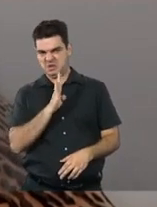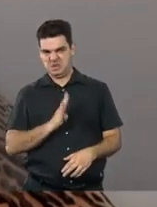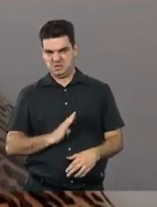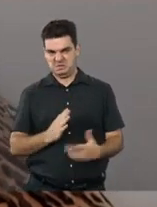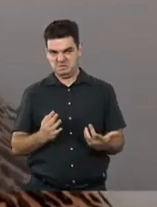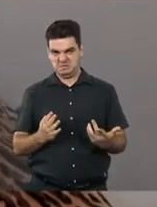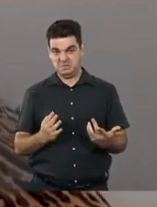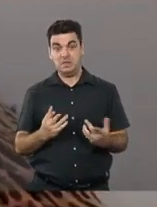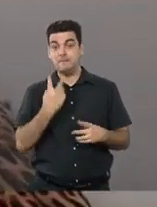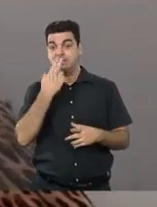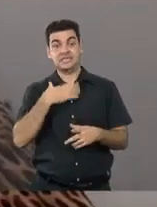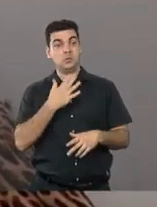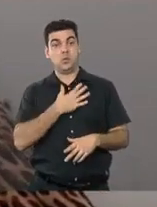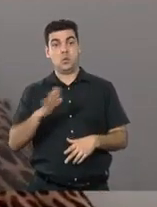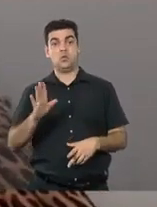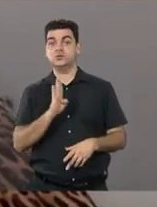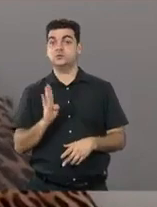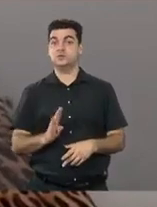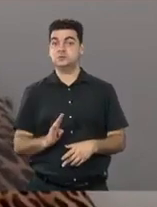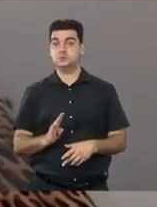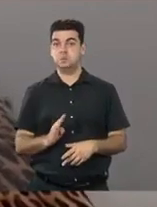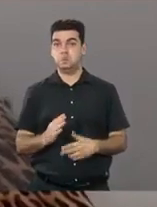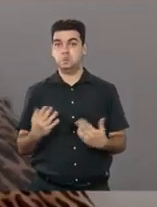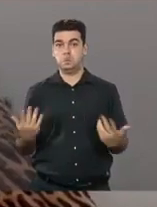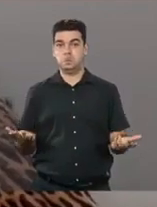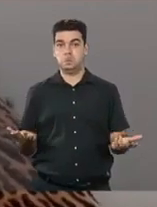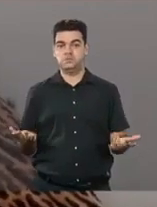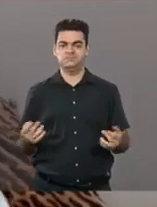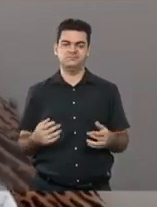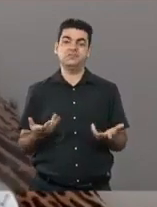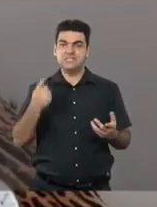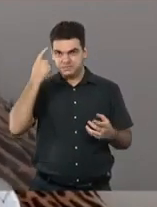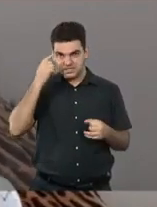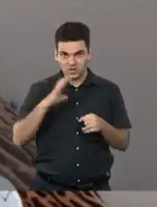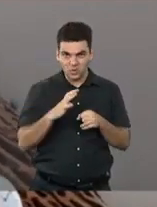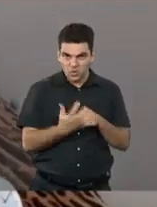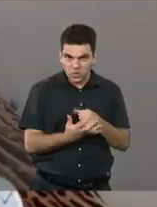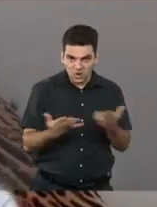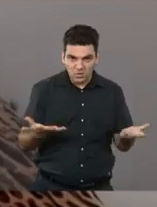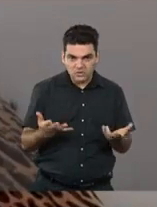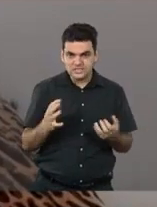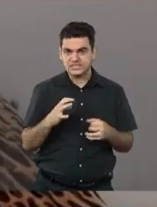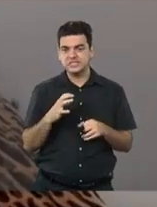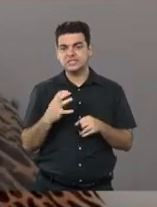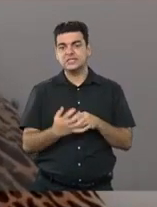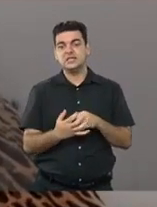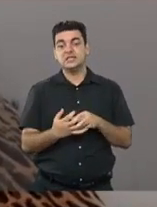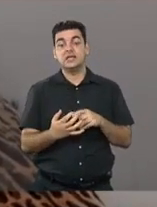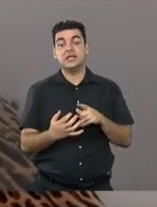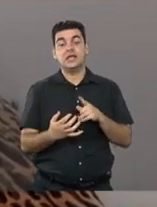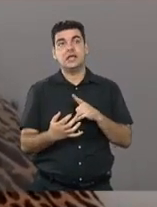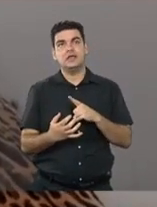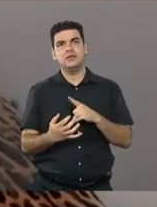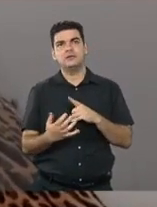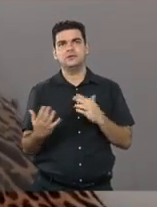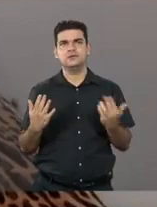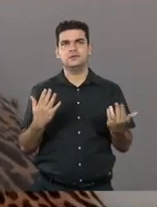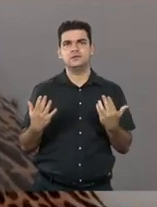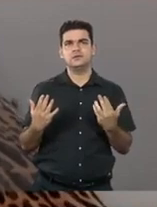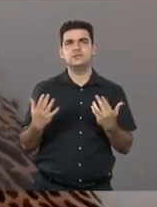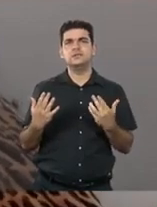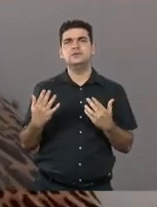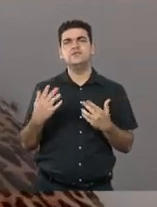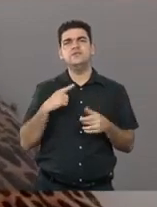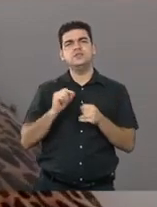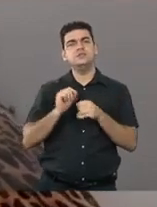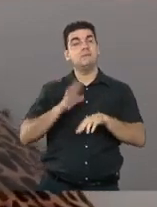não assumiu o seu país. Mas depois dessa tristeza da epidemia, por qual eu tive mais de 400 lives por causa da micro e pequena